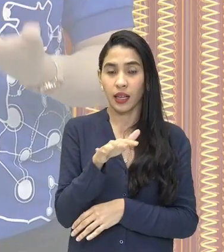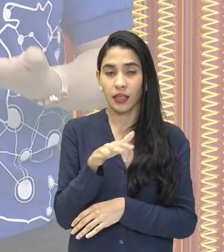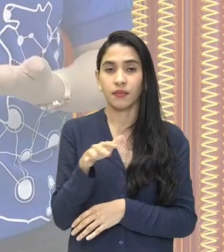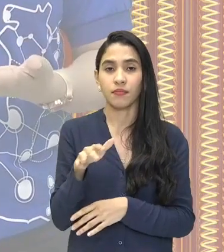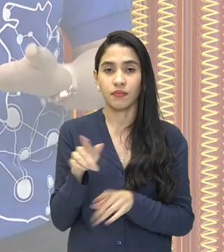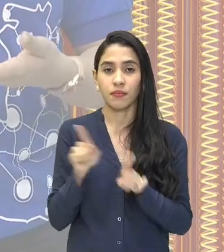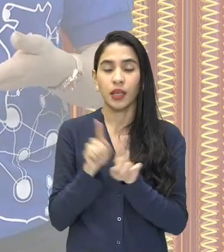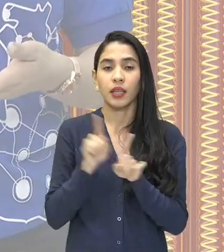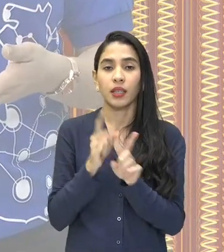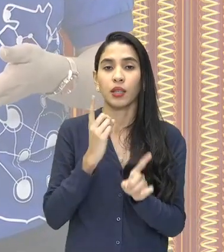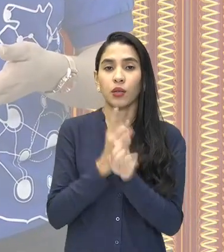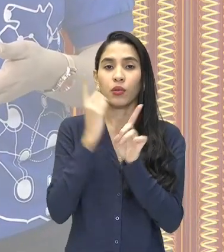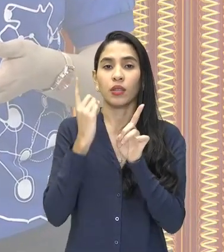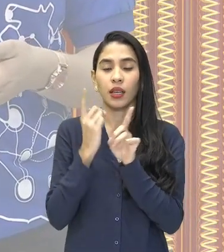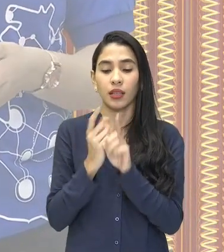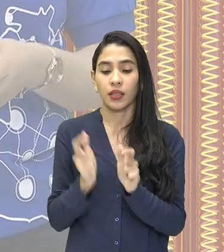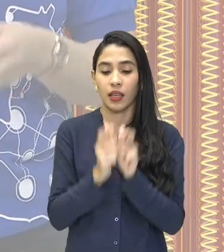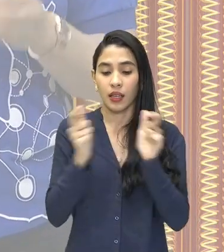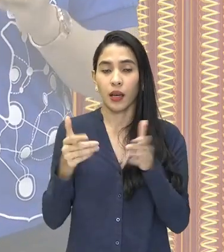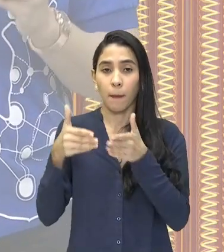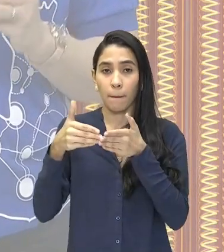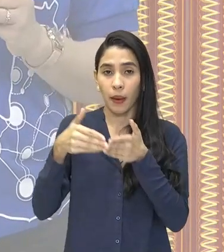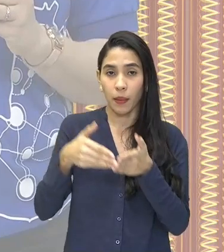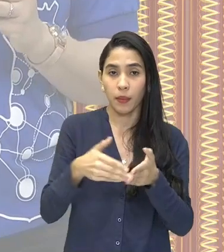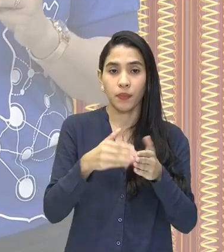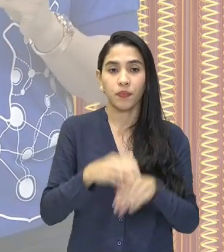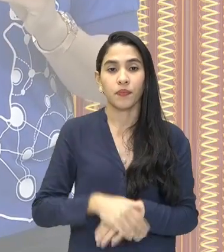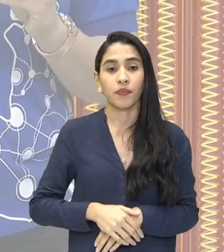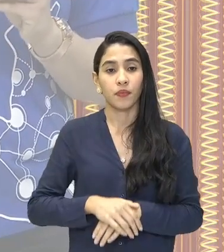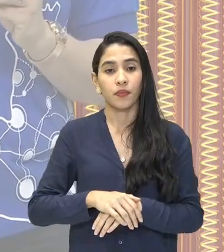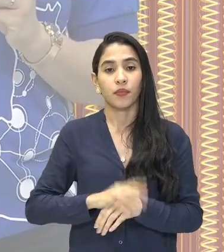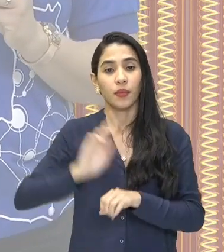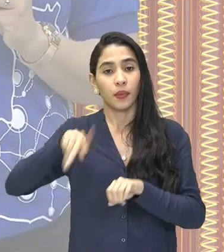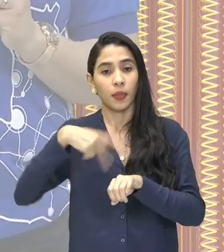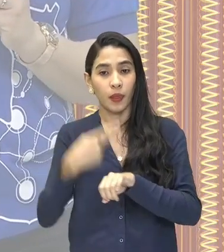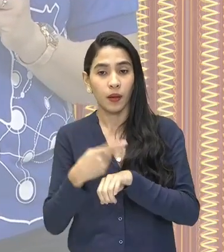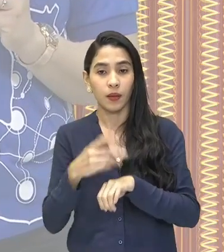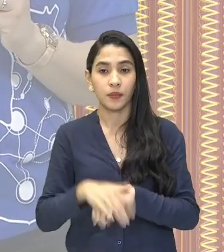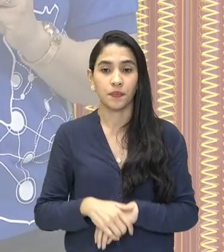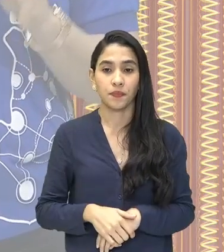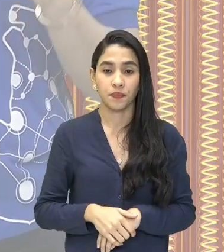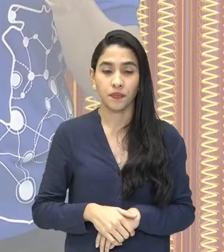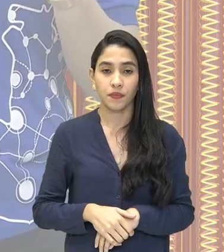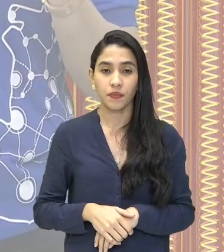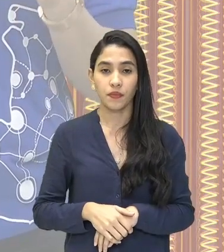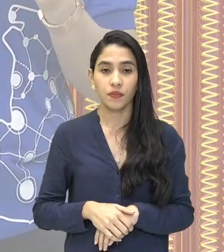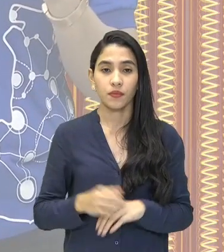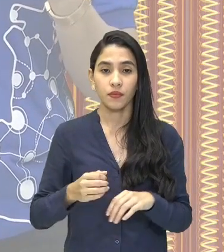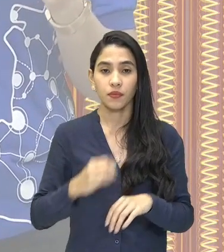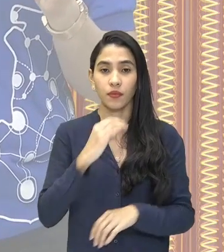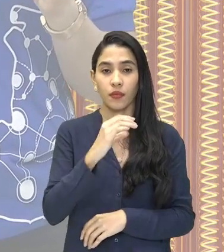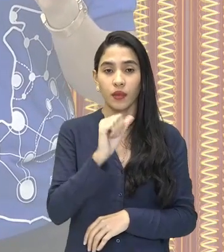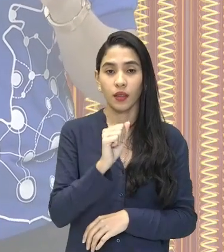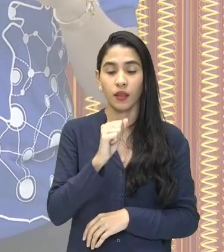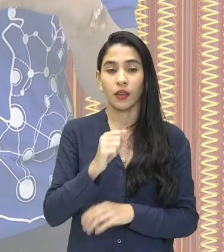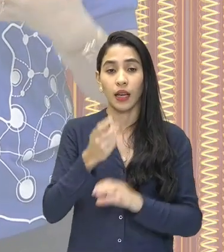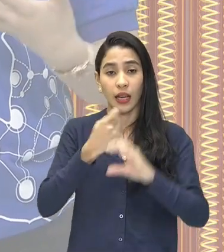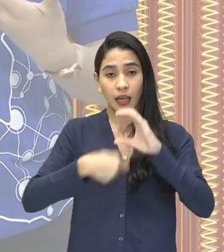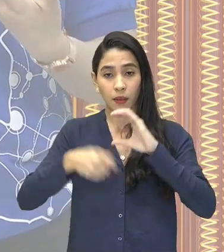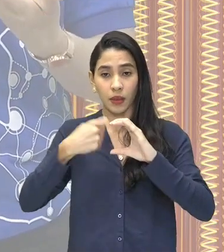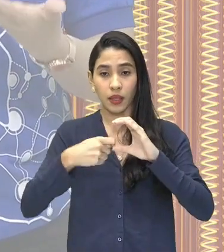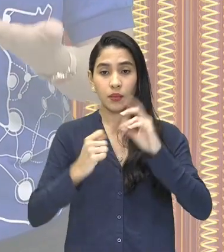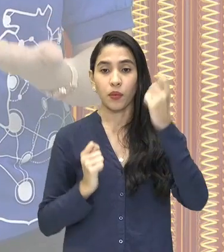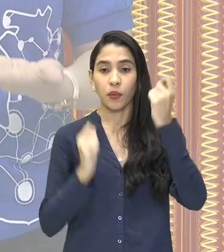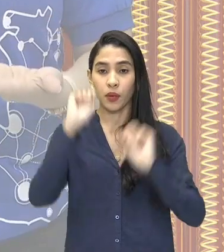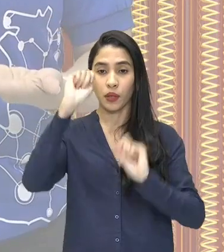ali encontradas nas grandes navegações. A próxima característica é o capitalismo industrial, que